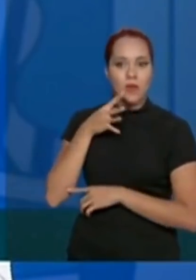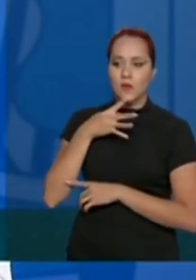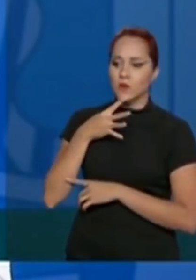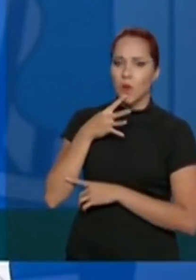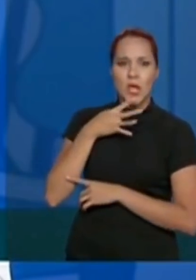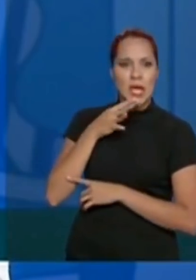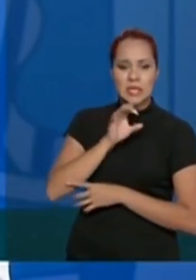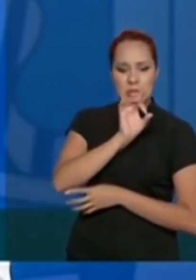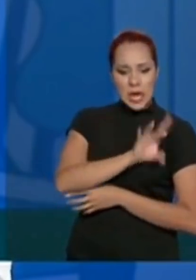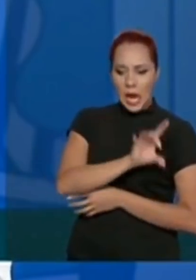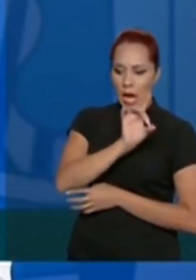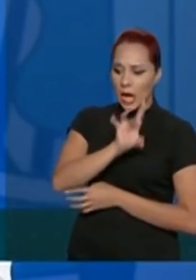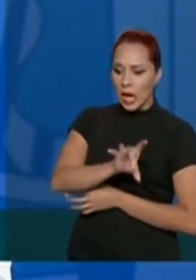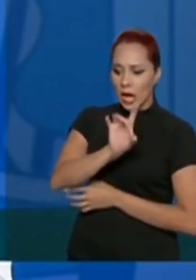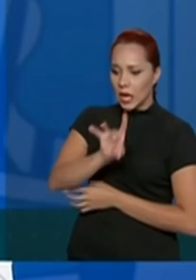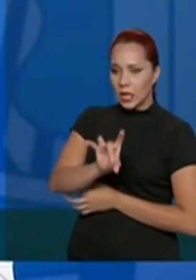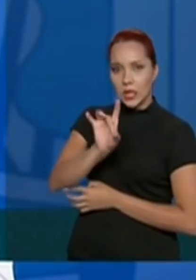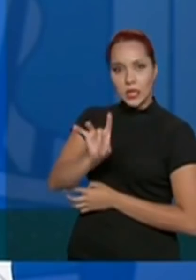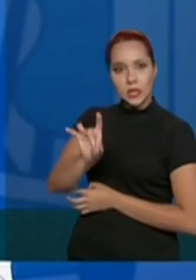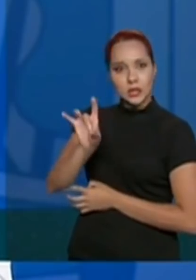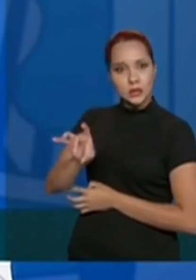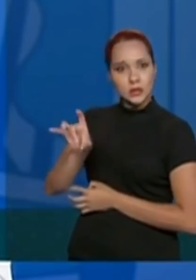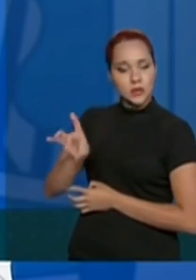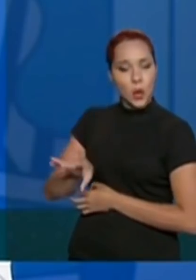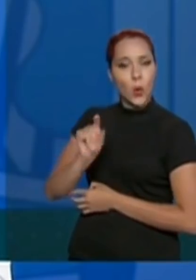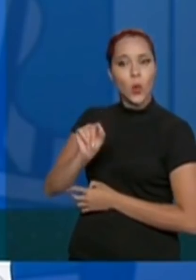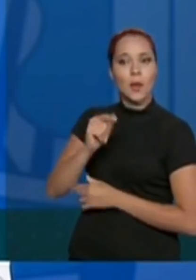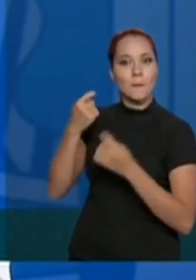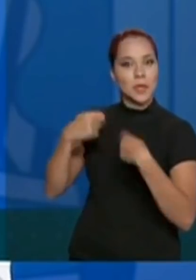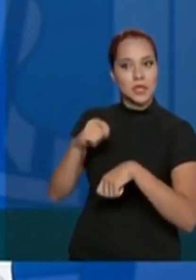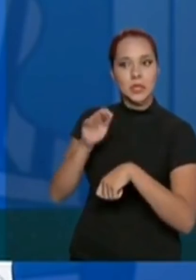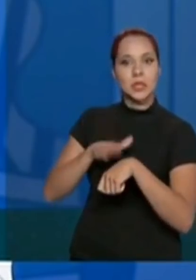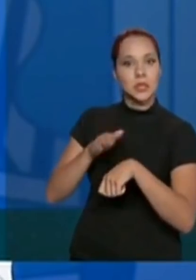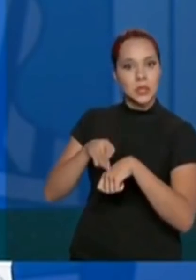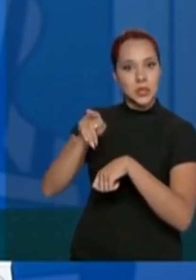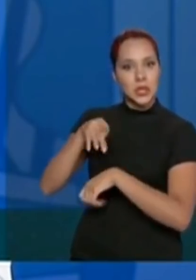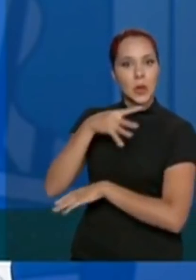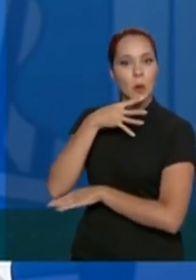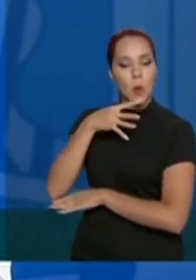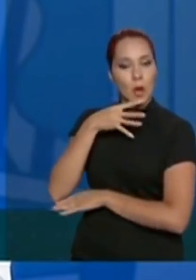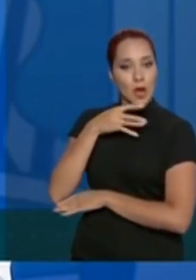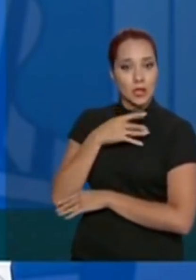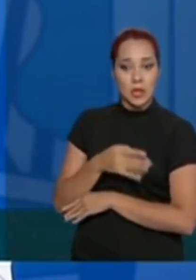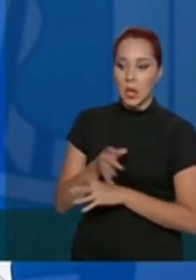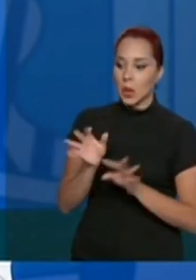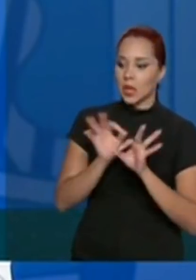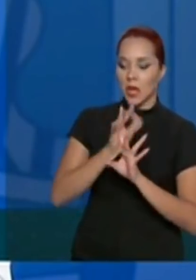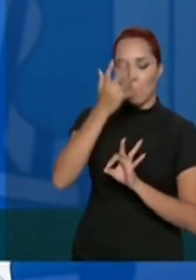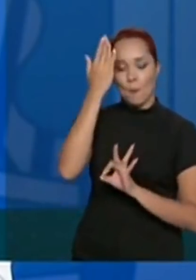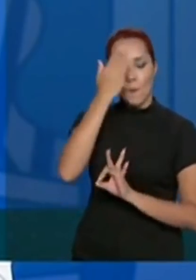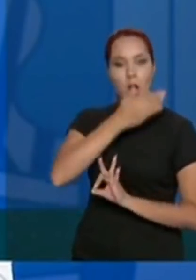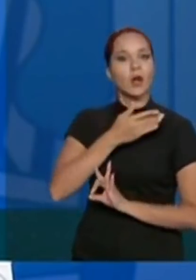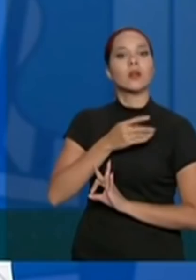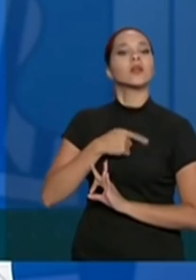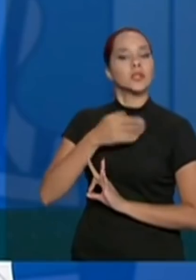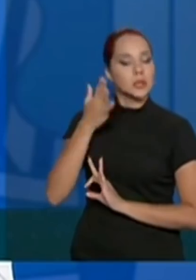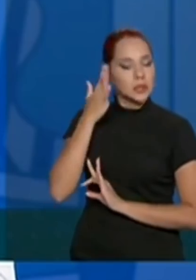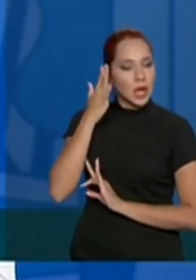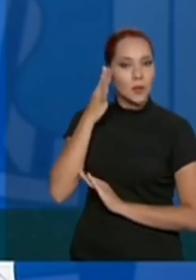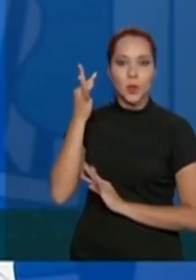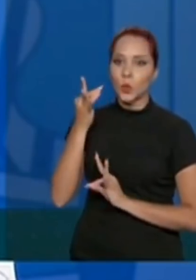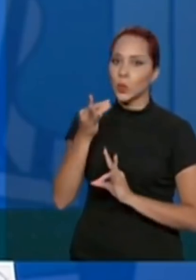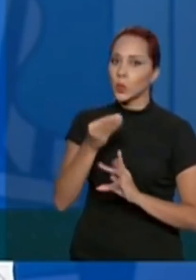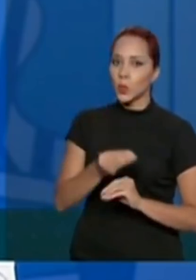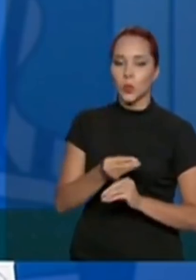conhece cada item que são necessários, não tem ninguém ali que esteja alheio a essa situação. Enfim,